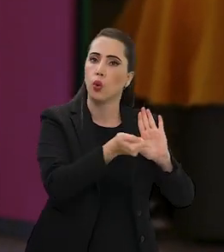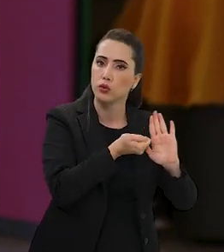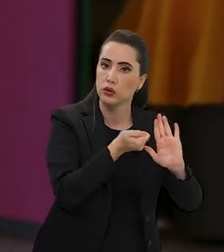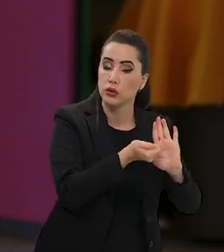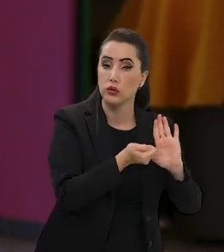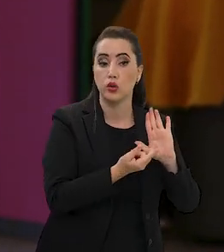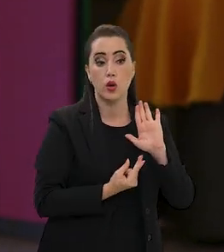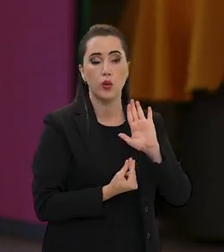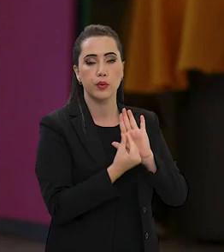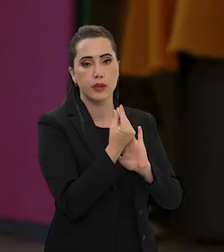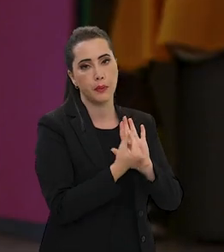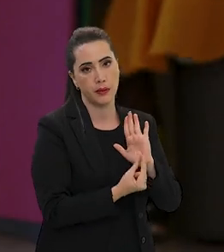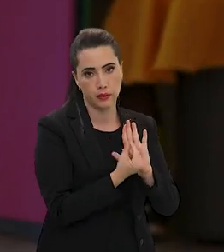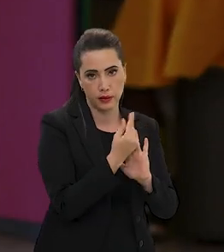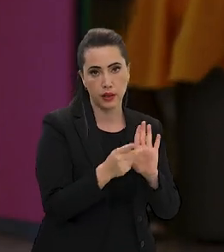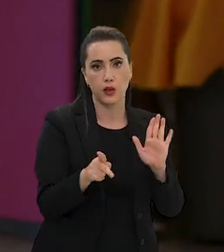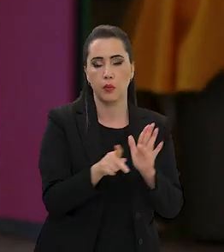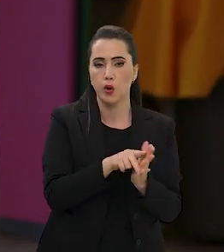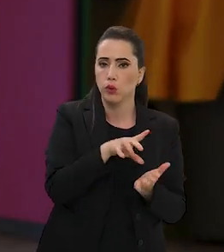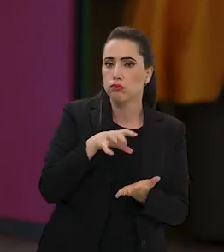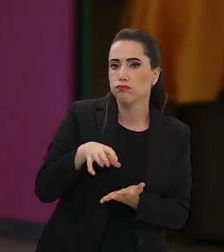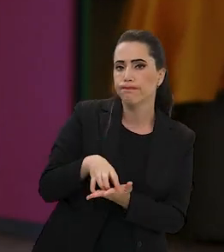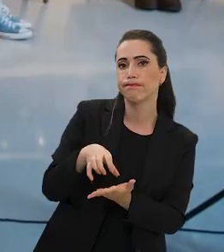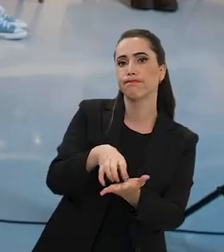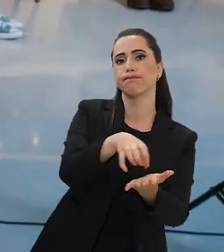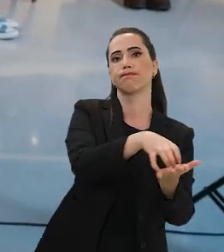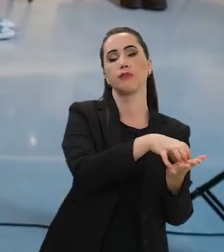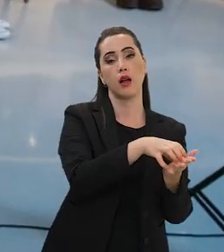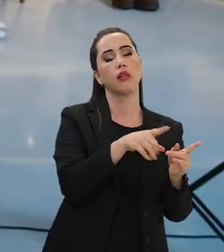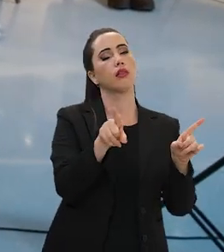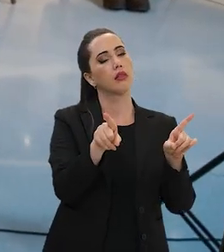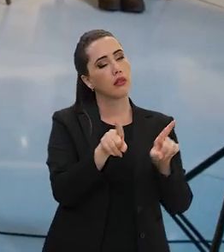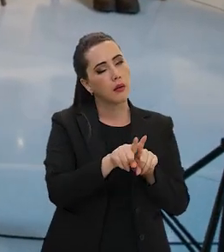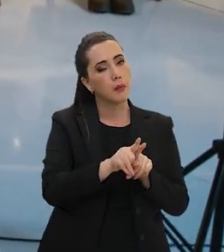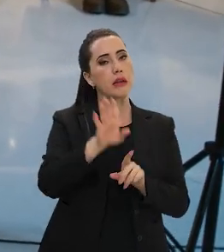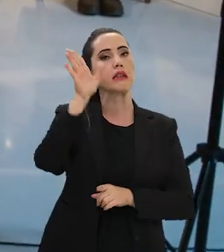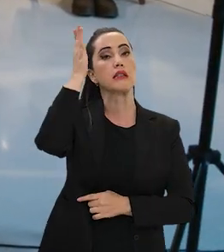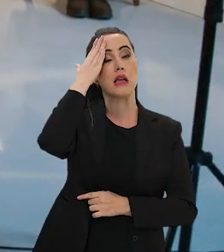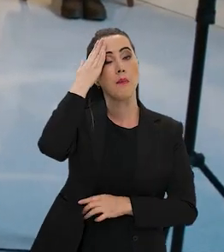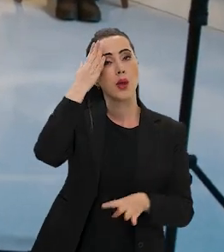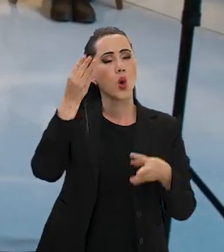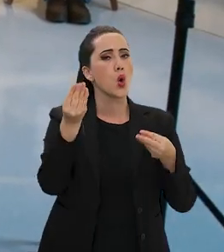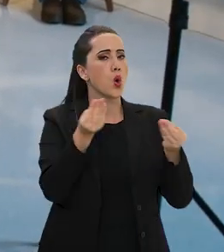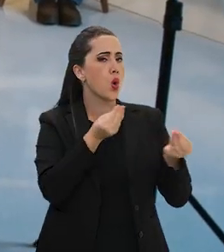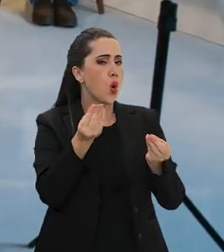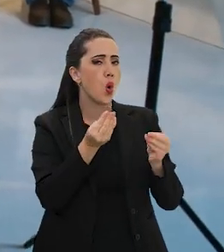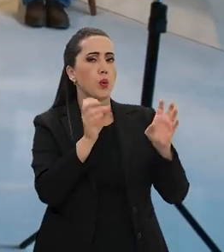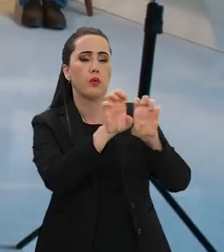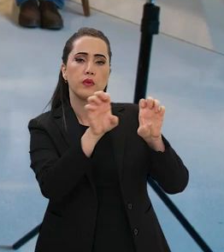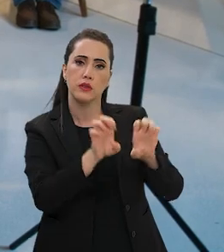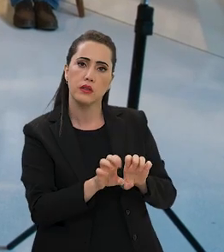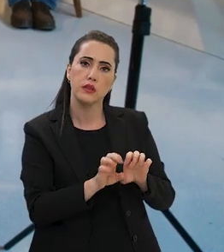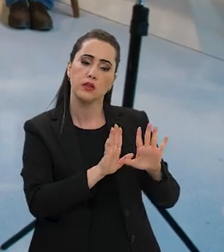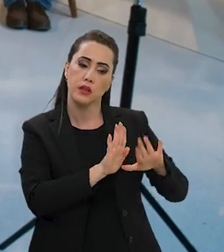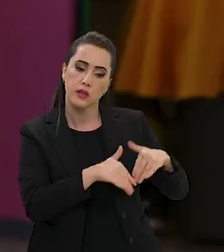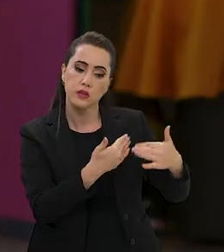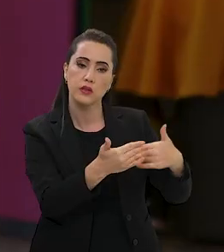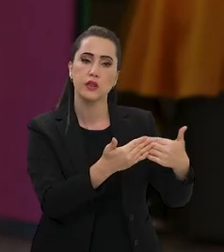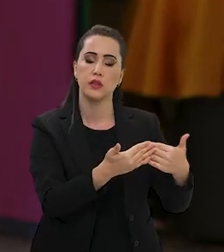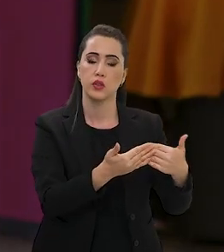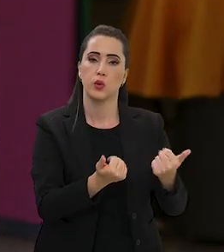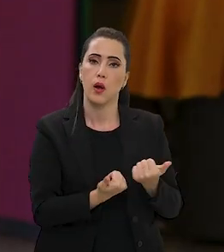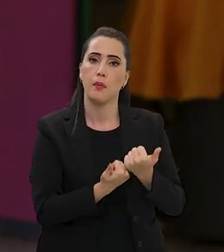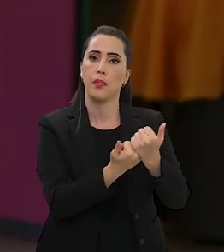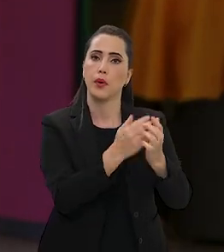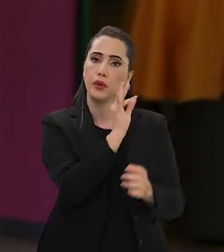estruturado na execução orçamentária e financeira dos órgãos, saber onde, de que forma você estrutura bem esse